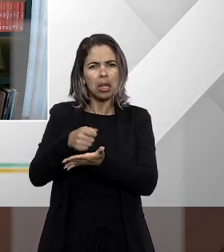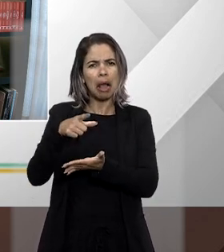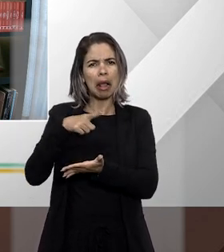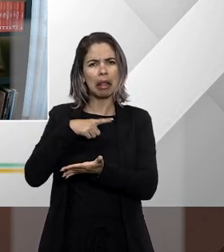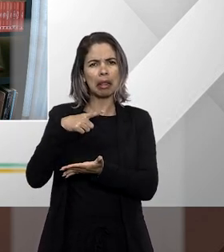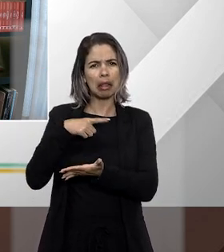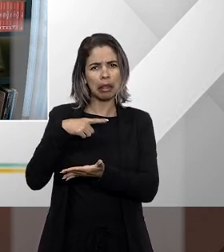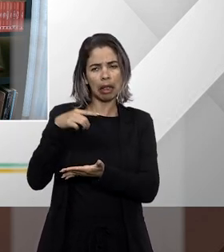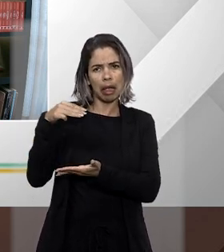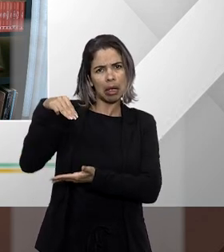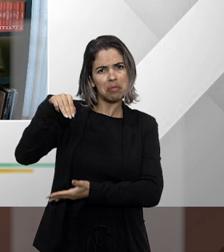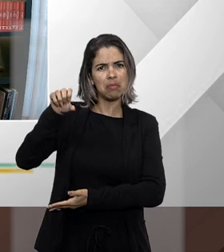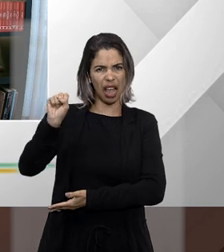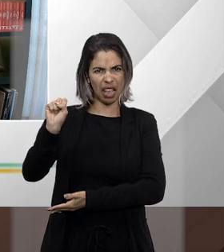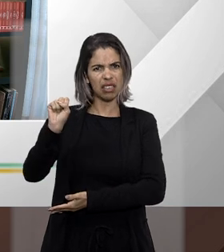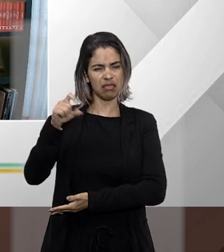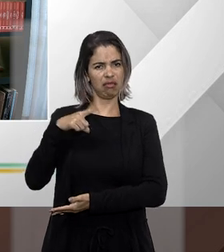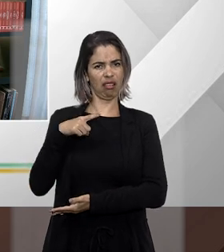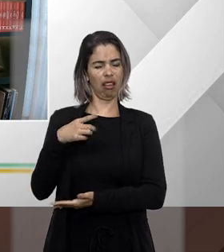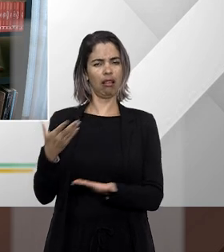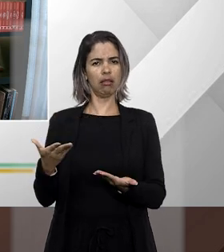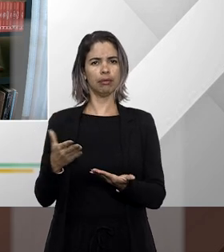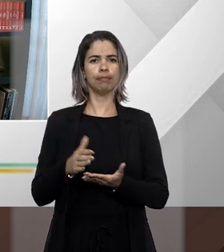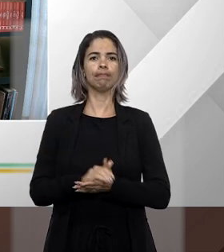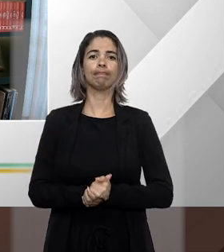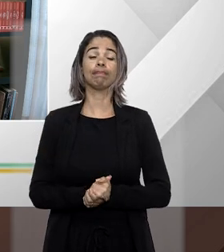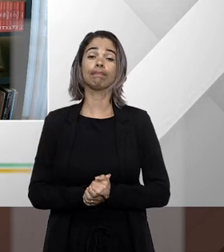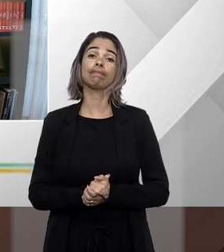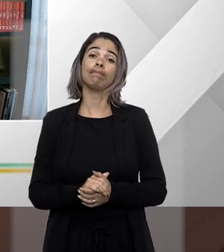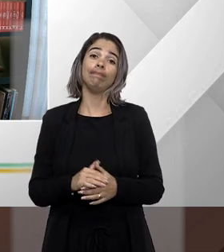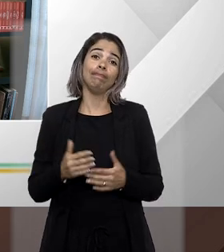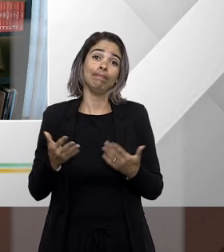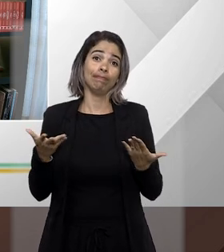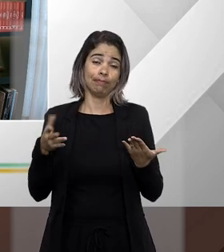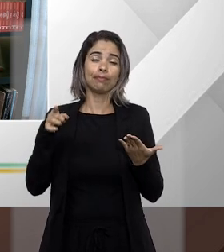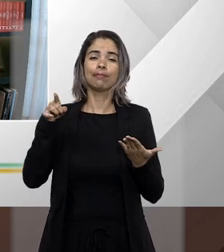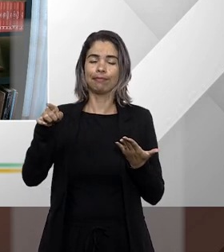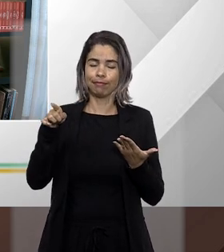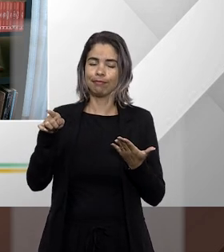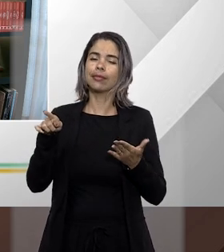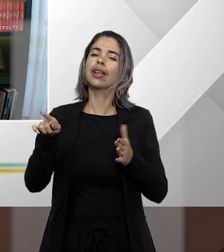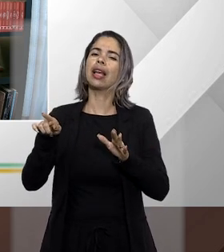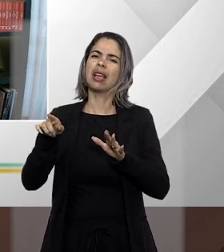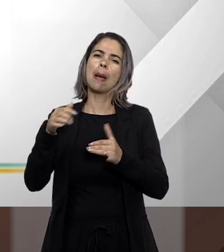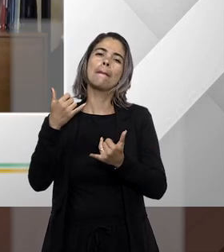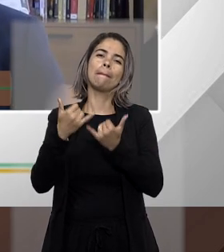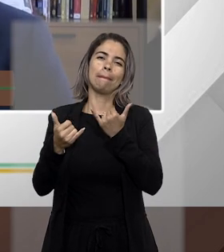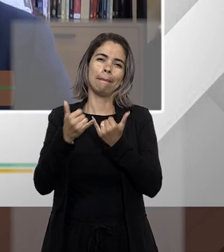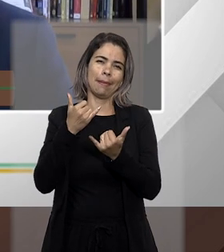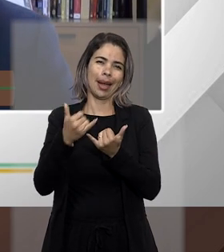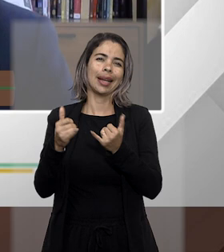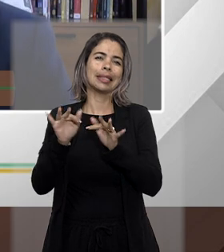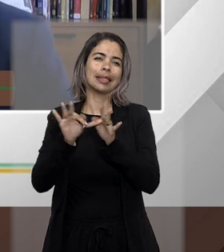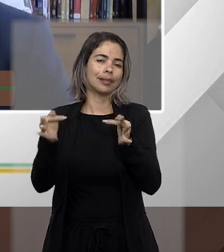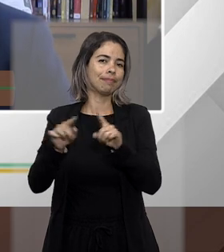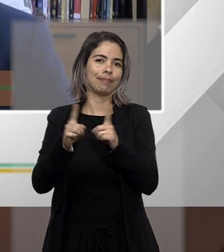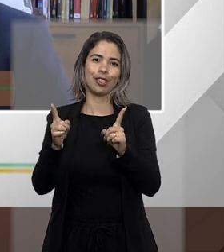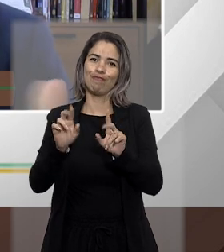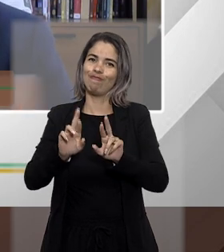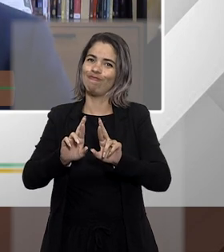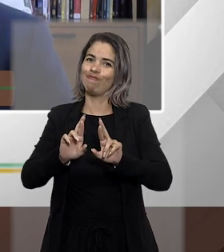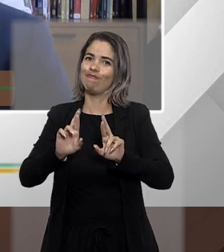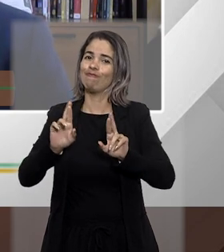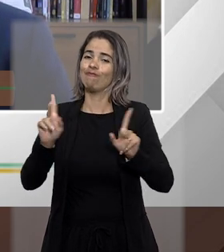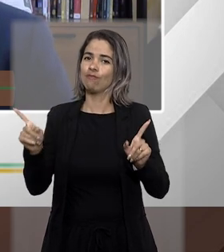bom essa questão ela poderia ser aparentemente simples mas não é porque o ponto ele está descrito lá no artigo 12 da lei de